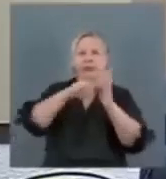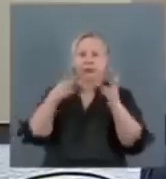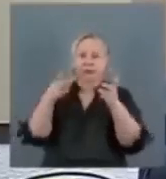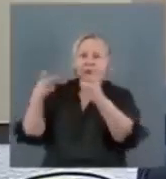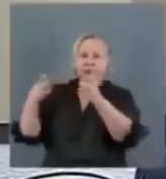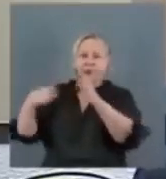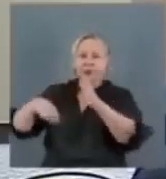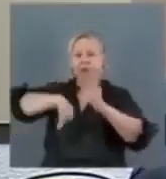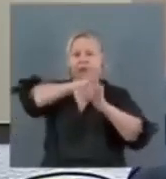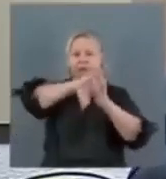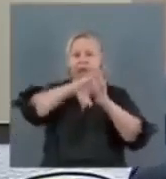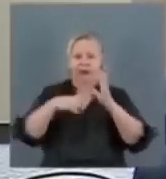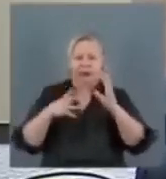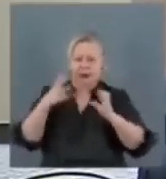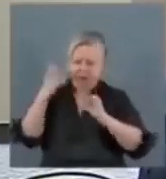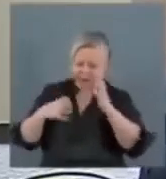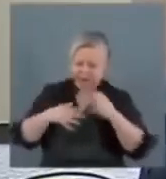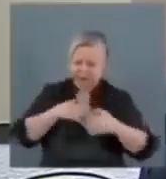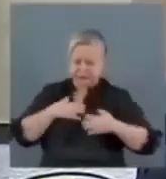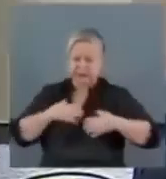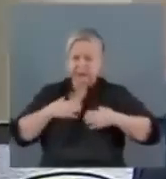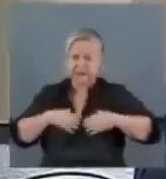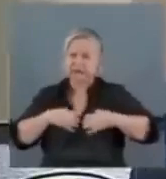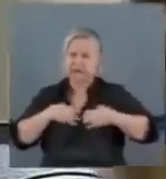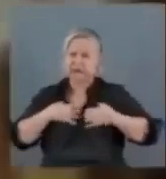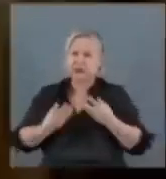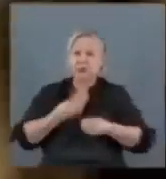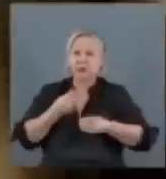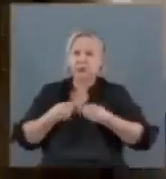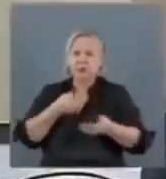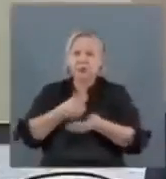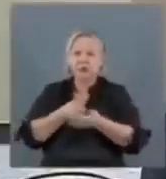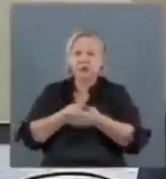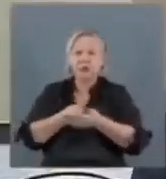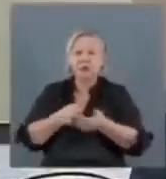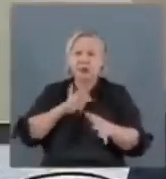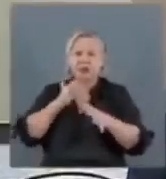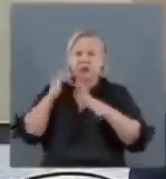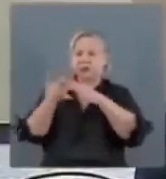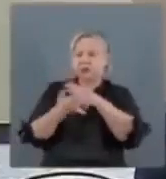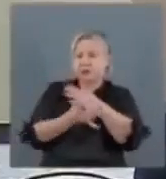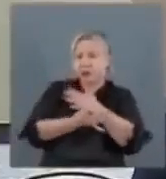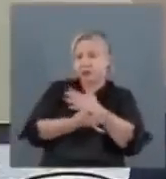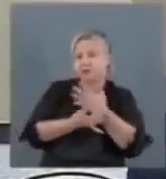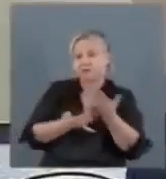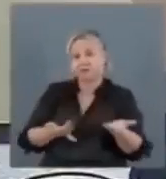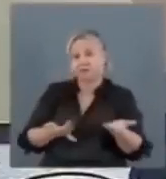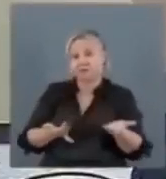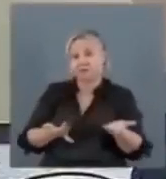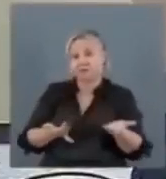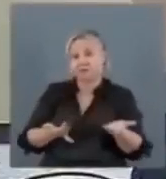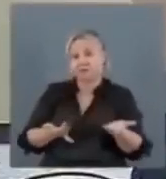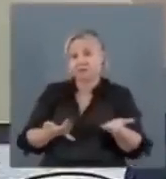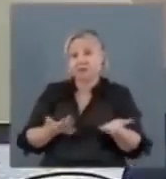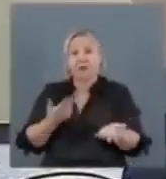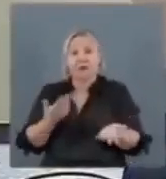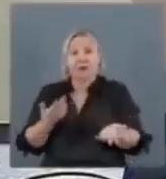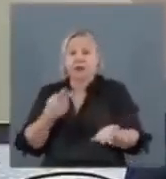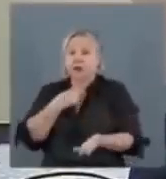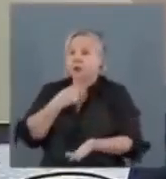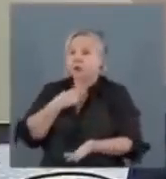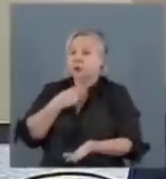agressivo. O senhor tem se dedicado nas suas redes sociais. Aí eu não posso ir na sua rede social. Do Flávio eu vou. Se